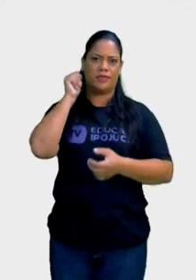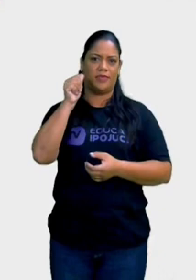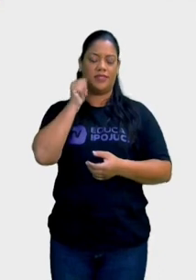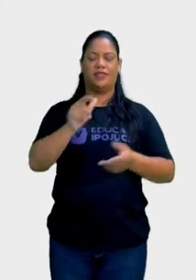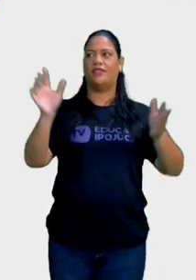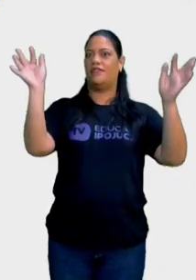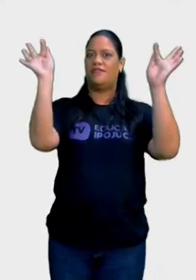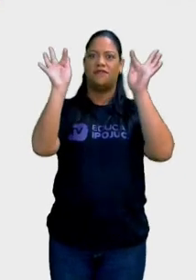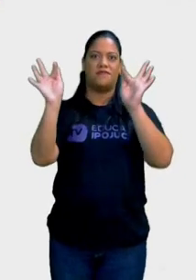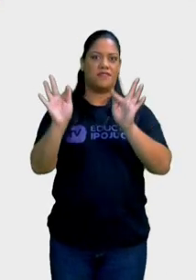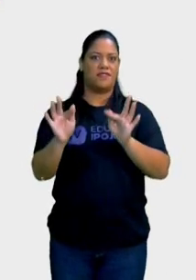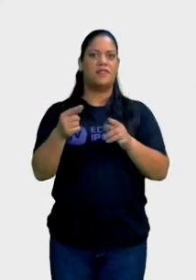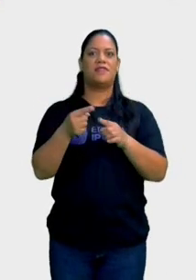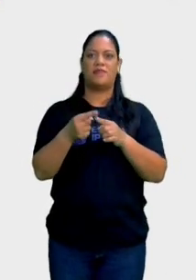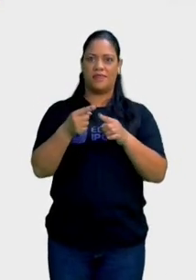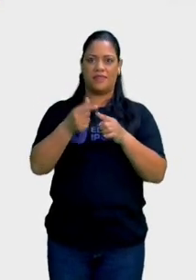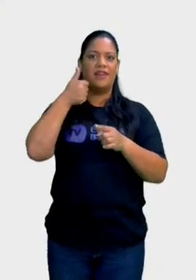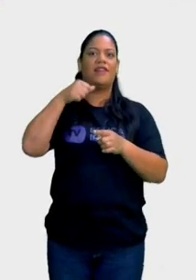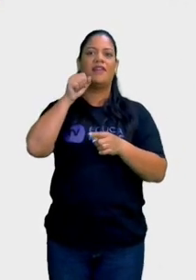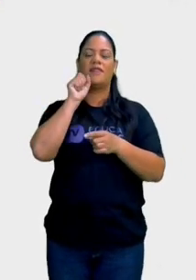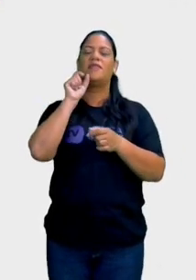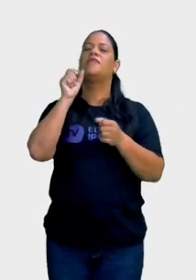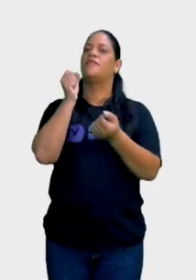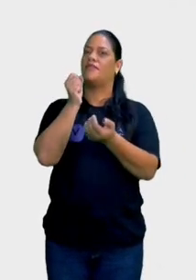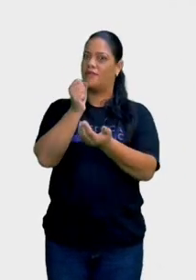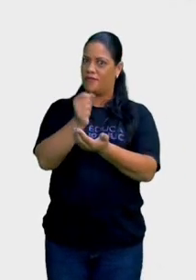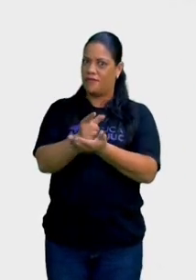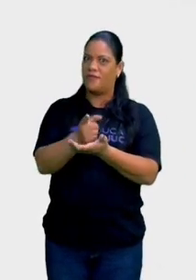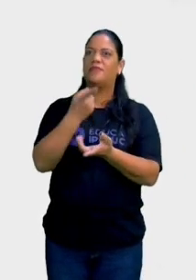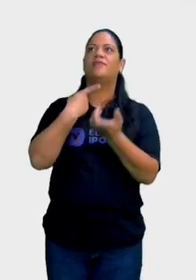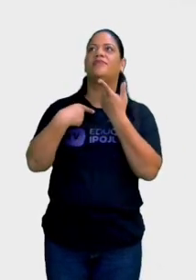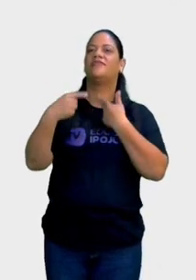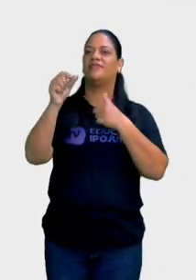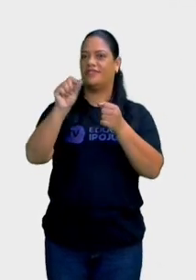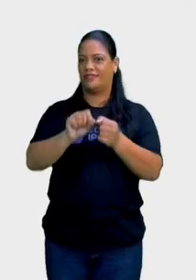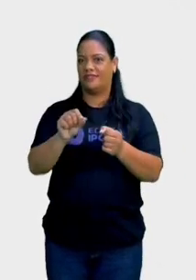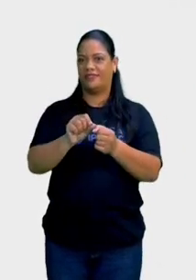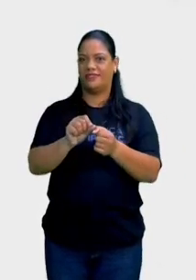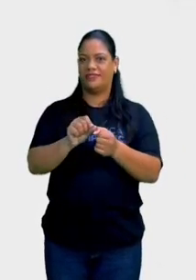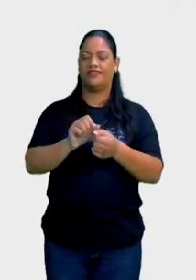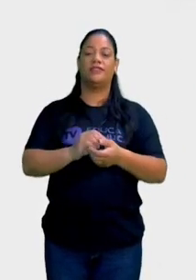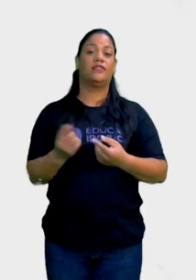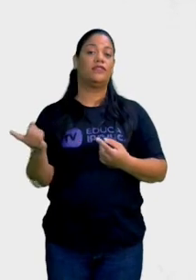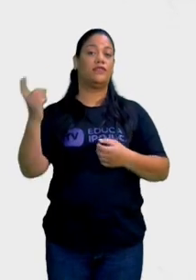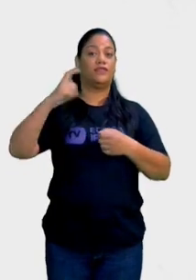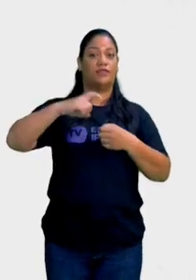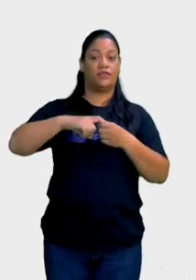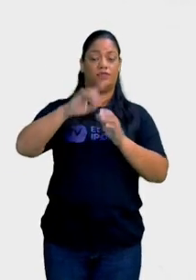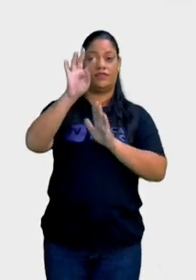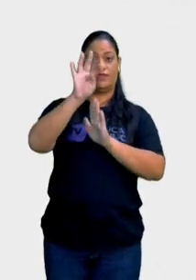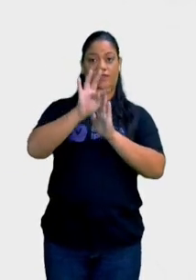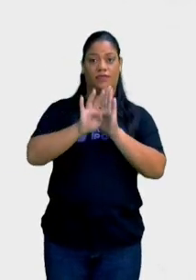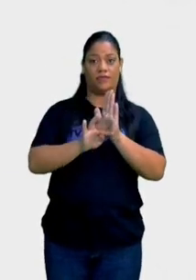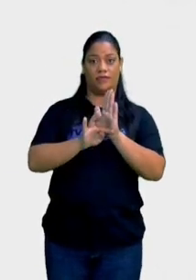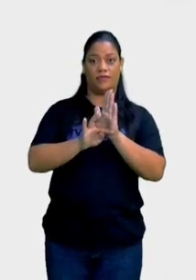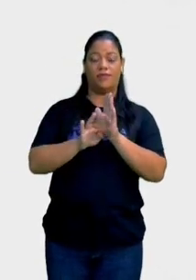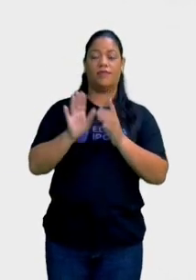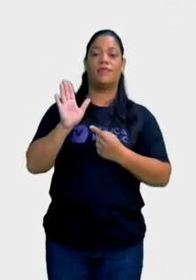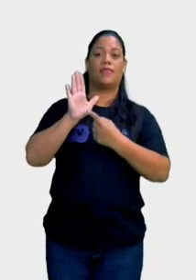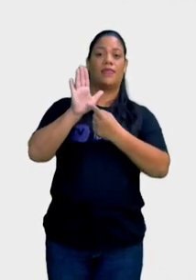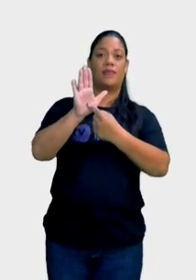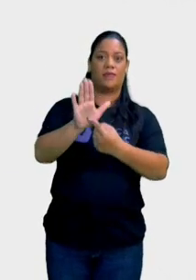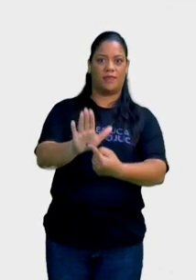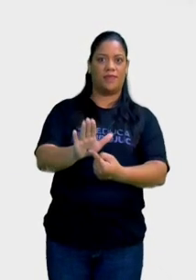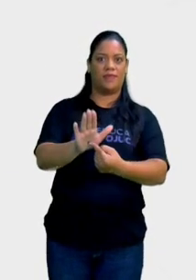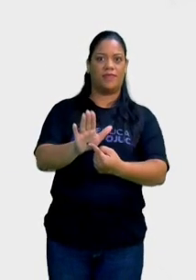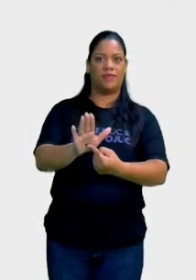ficou feliz porque seu pedido foi atendido. Então, voltando para o nosso desafio, o texto anterior, ele relata